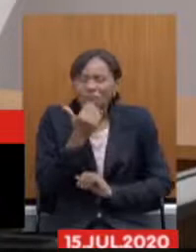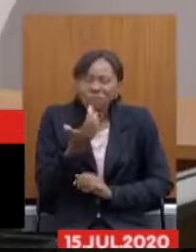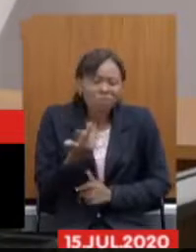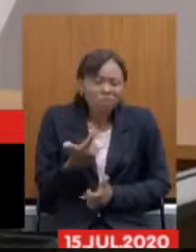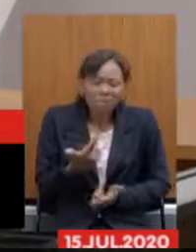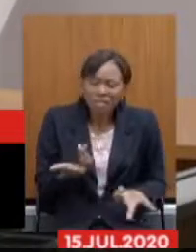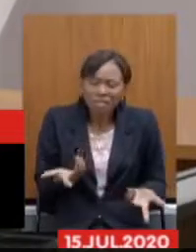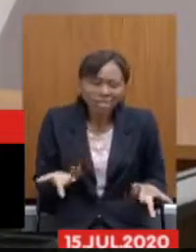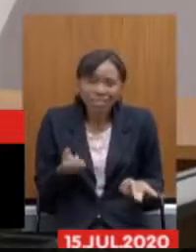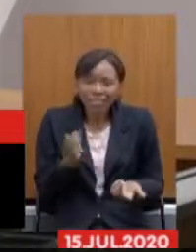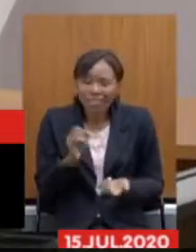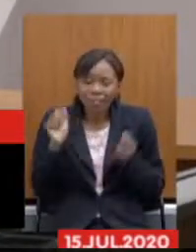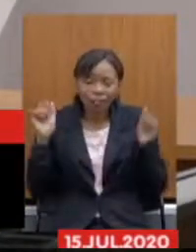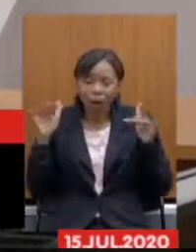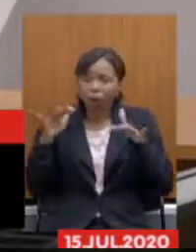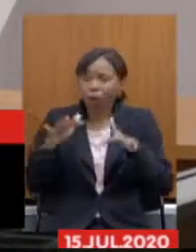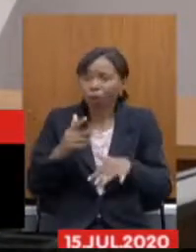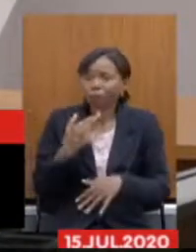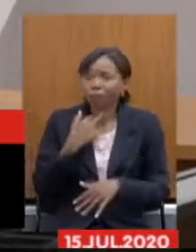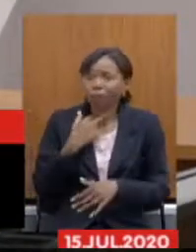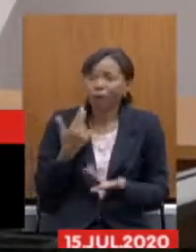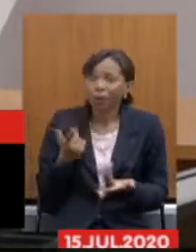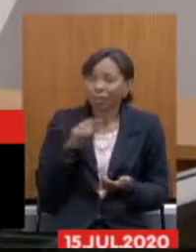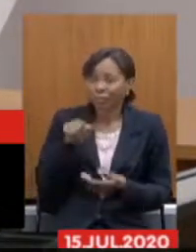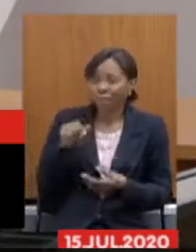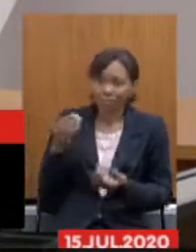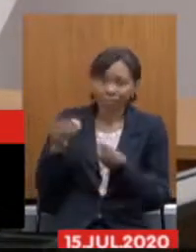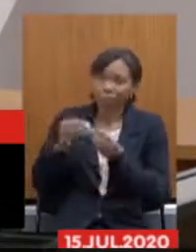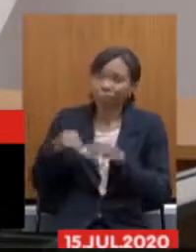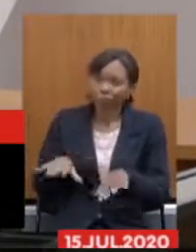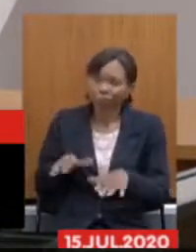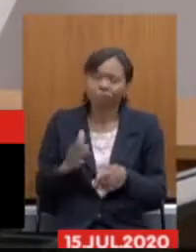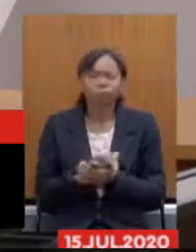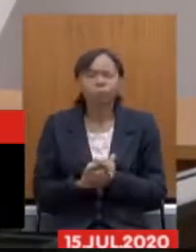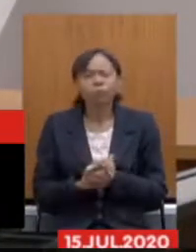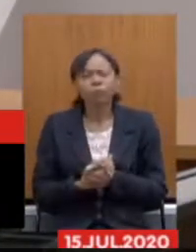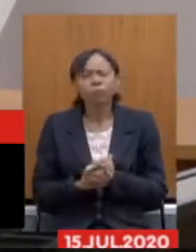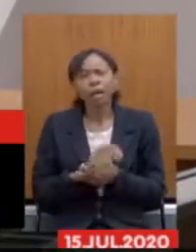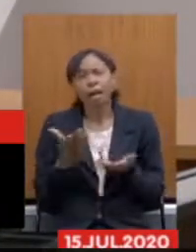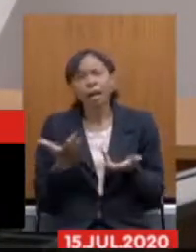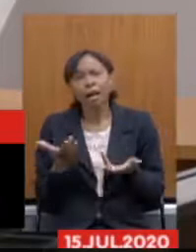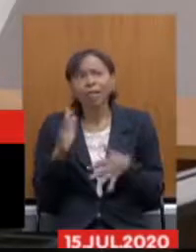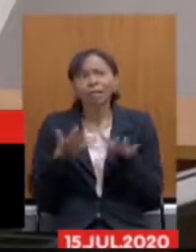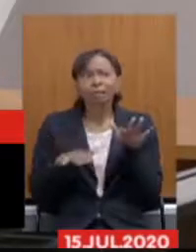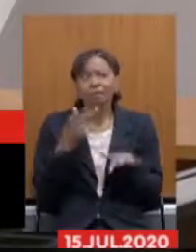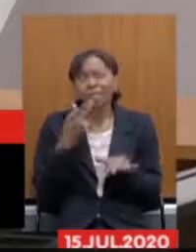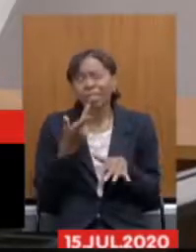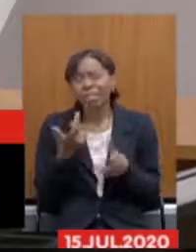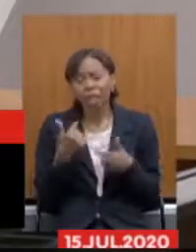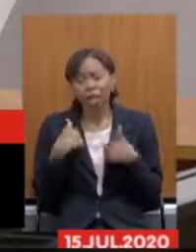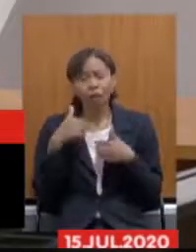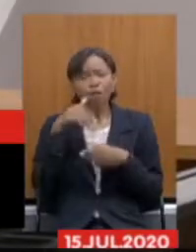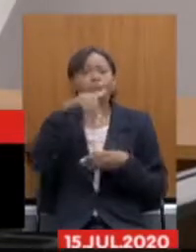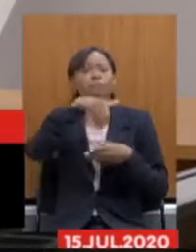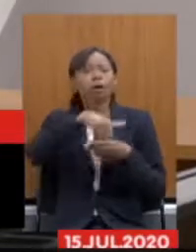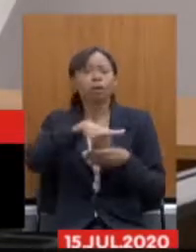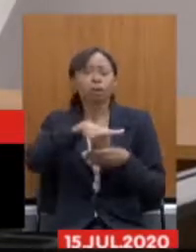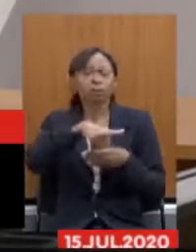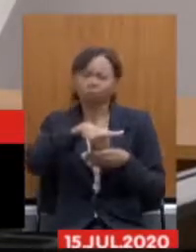efetivamente vão ser atingidos por ela segundo muita gente fala que ah mas eu trago aqui o meu voto